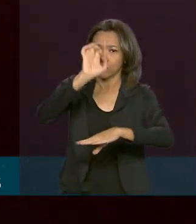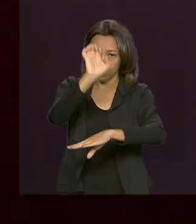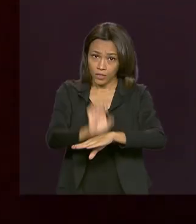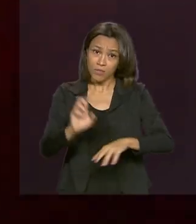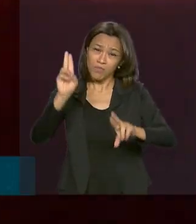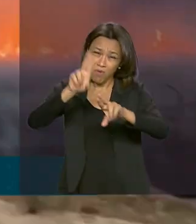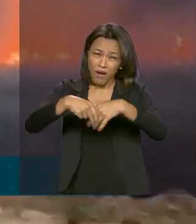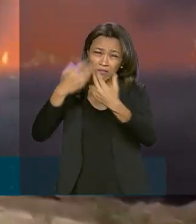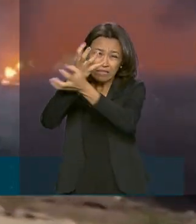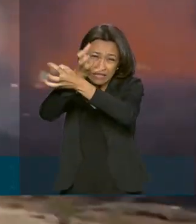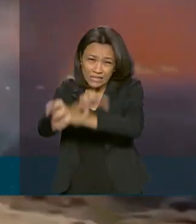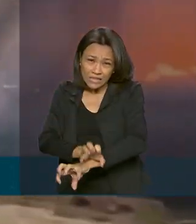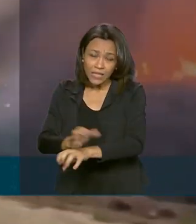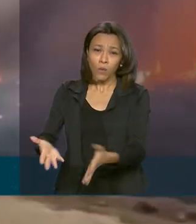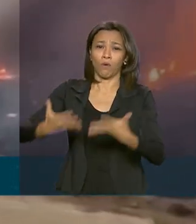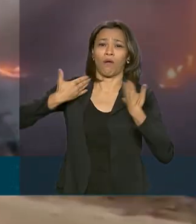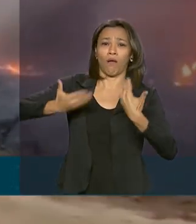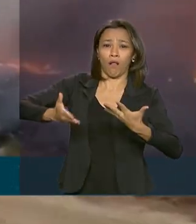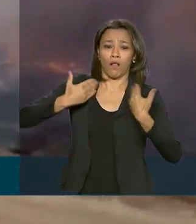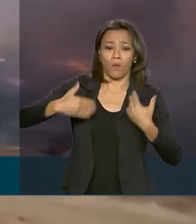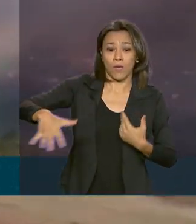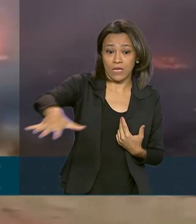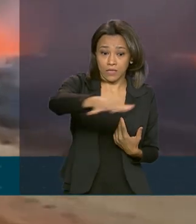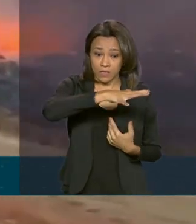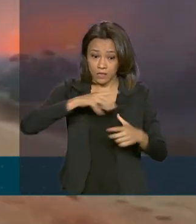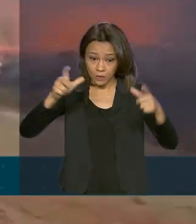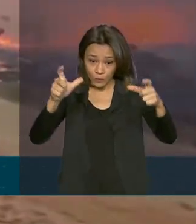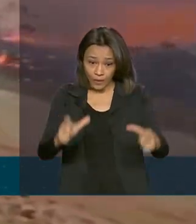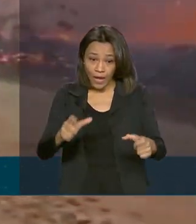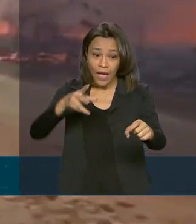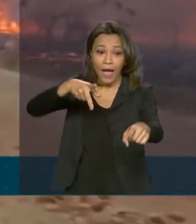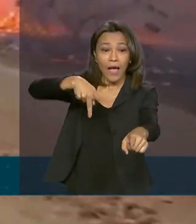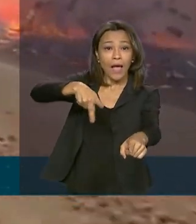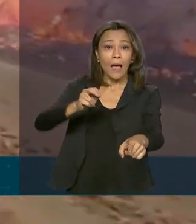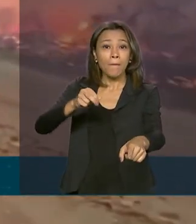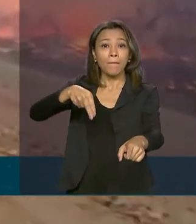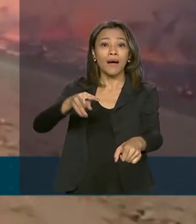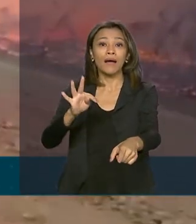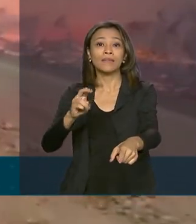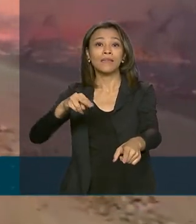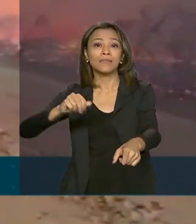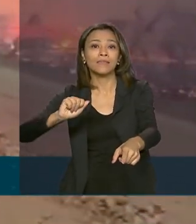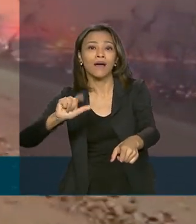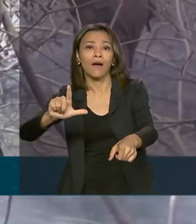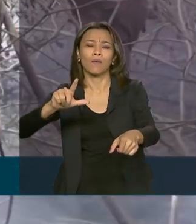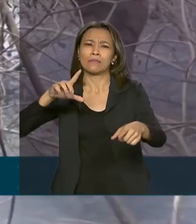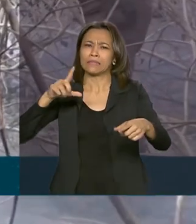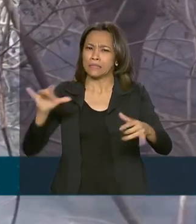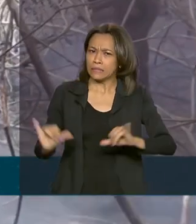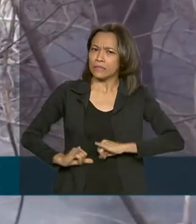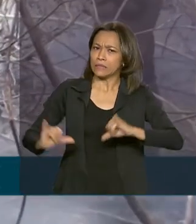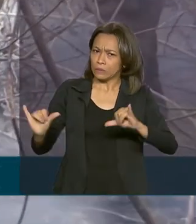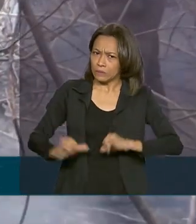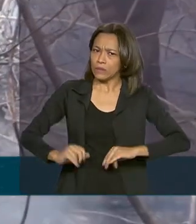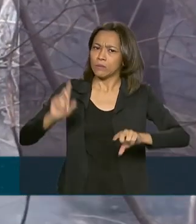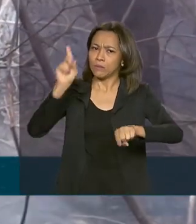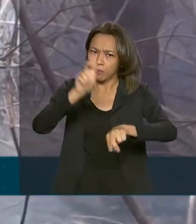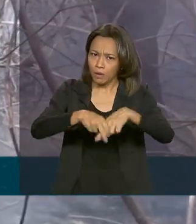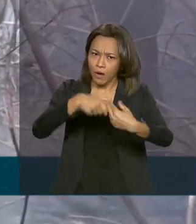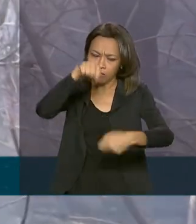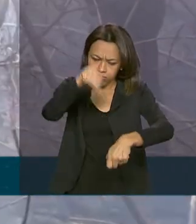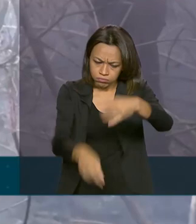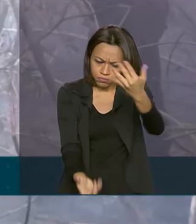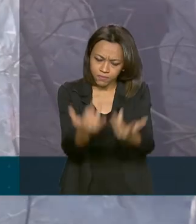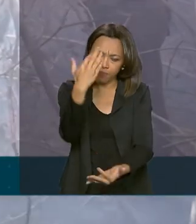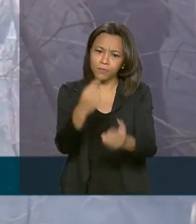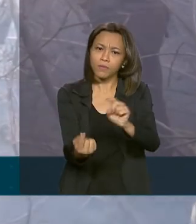seca e ao calor, o Pantanal, maior planície alagada do mundo, tem sofrido com focos de incêndio. No